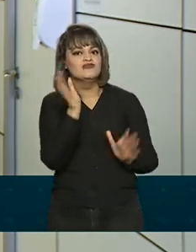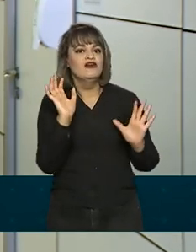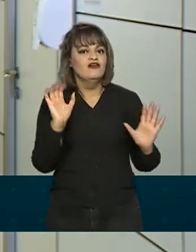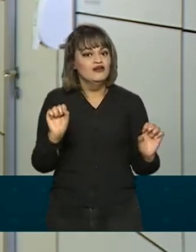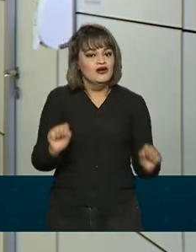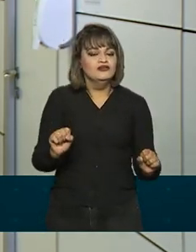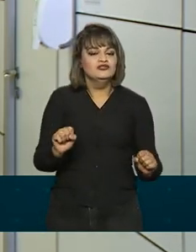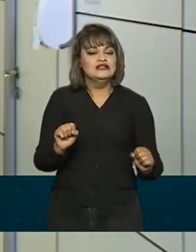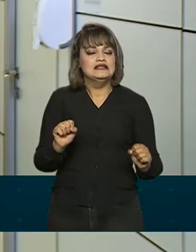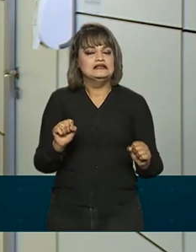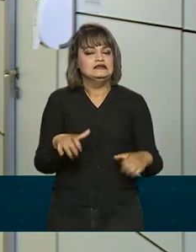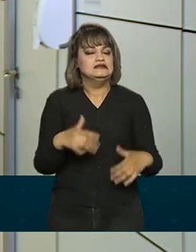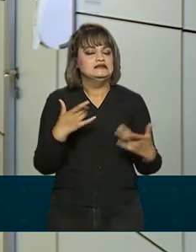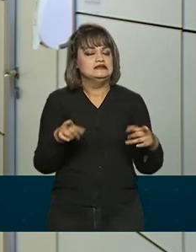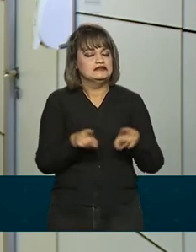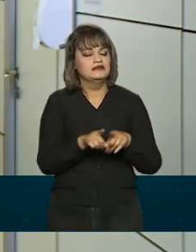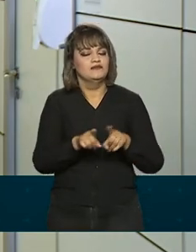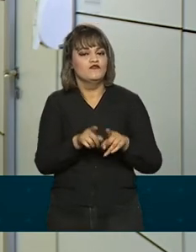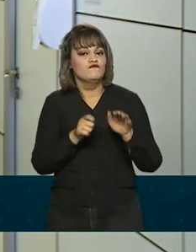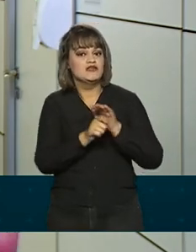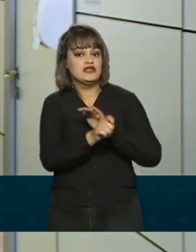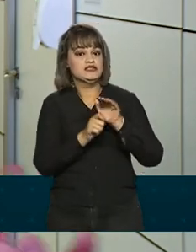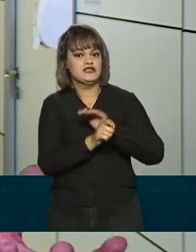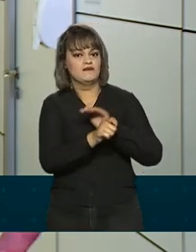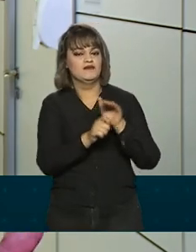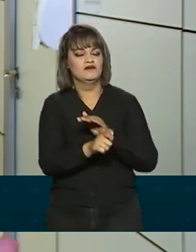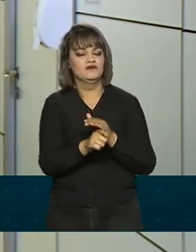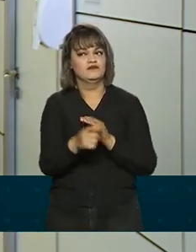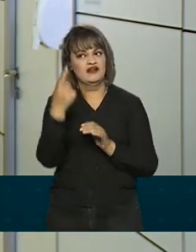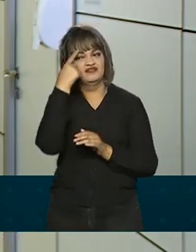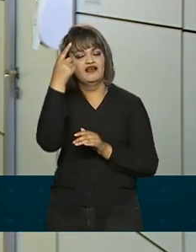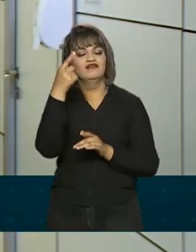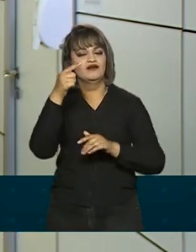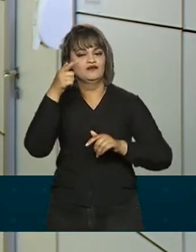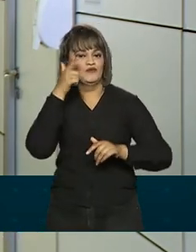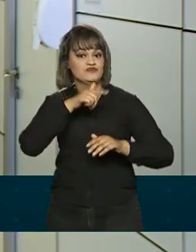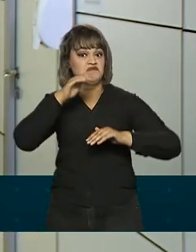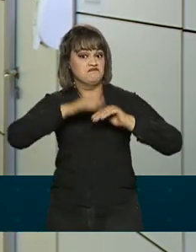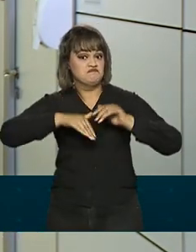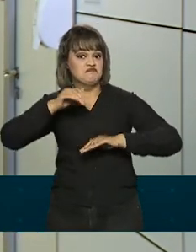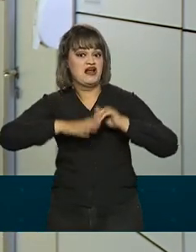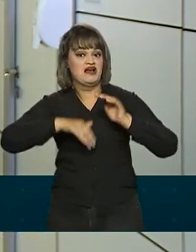como o próprio financiamento para transformar a sua ideia num novo negócio, numa nova startup.